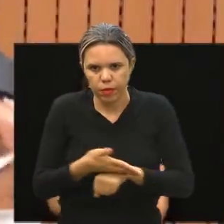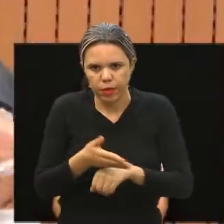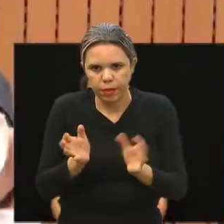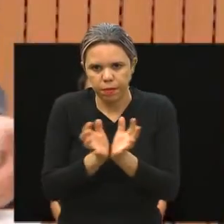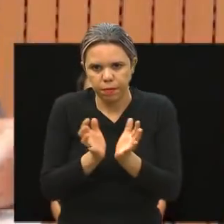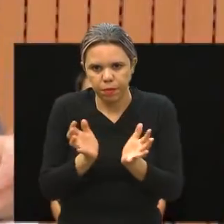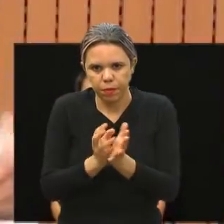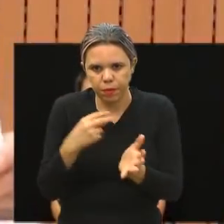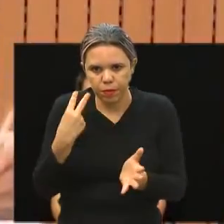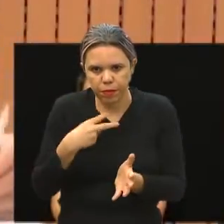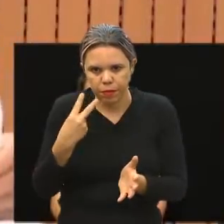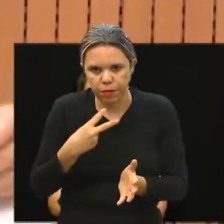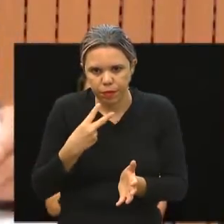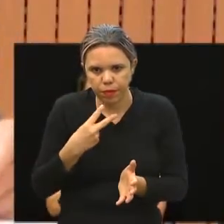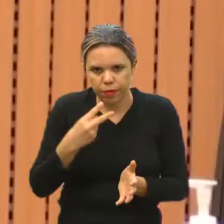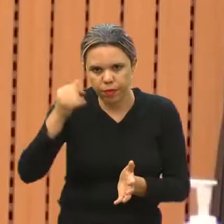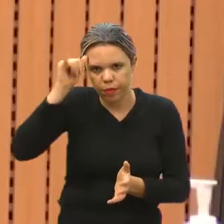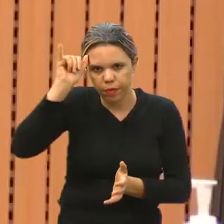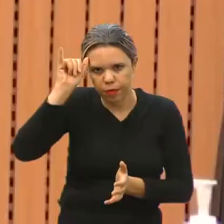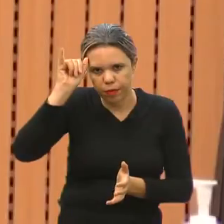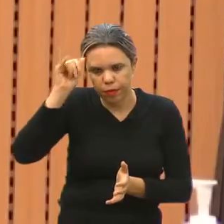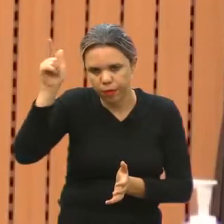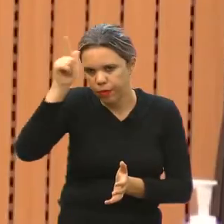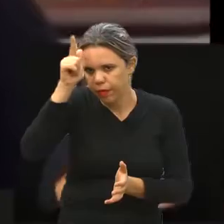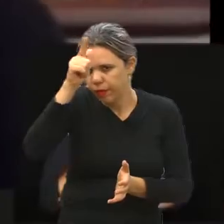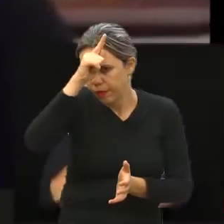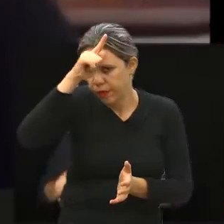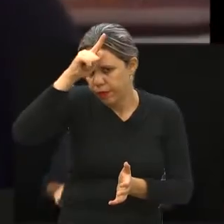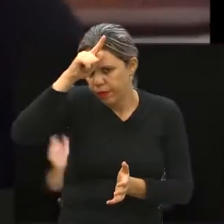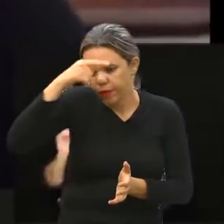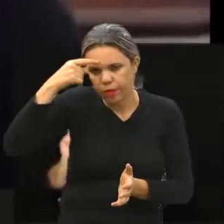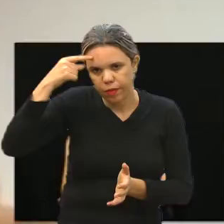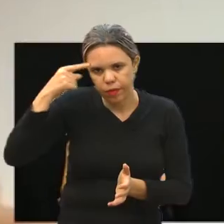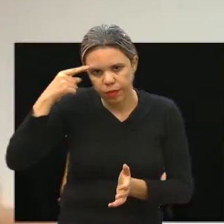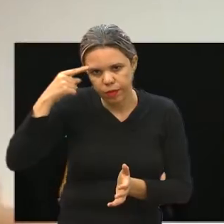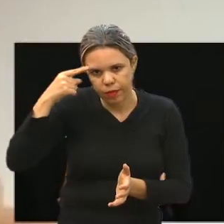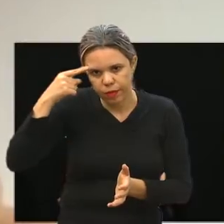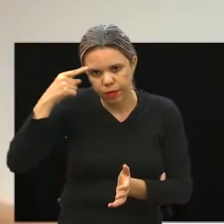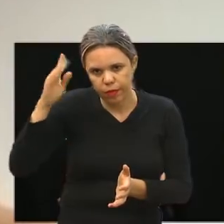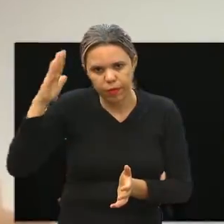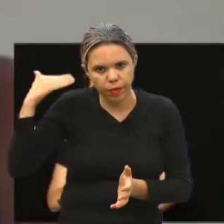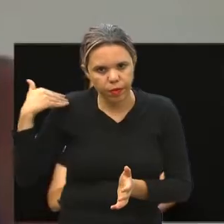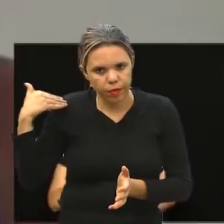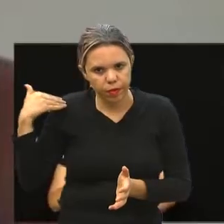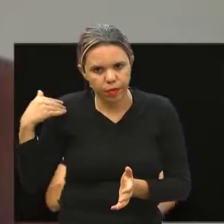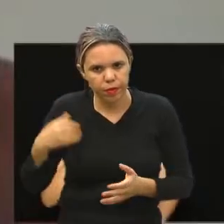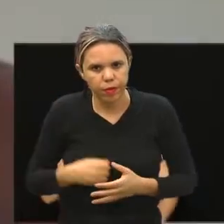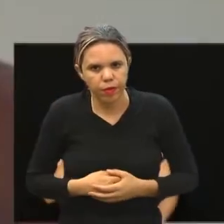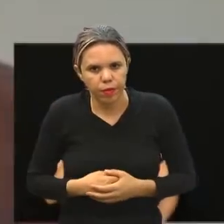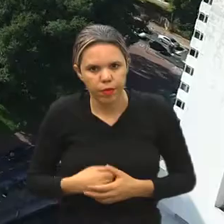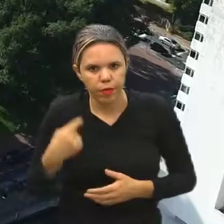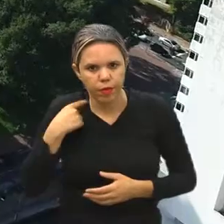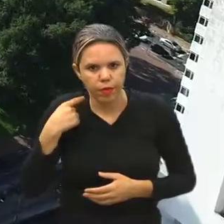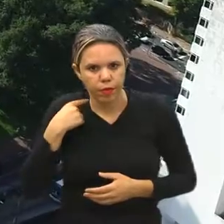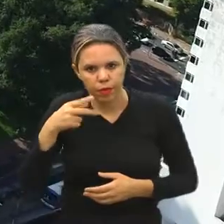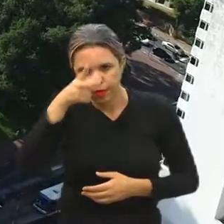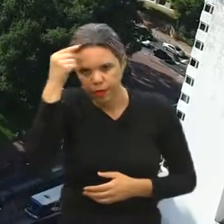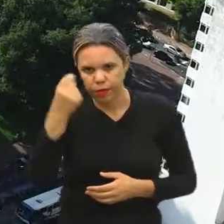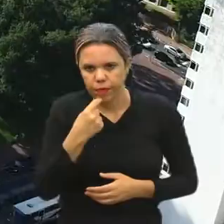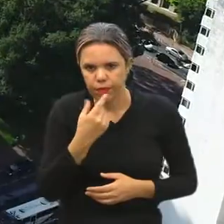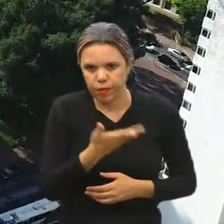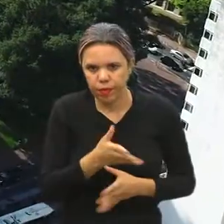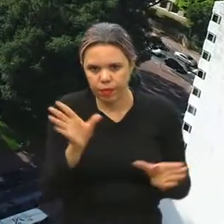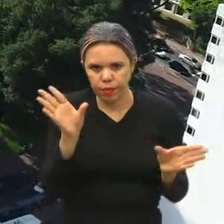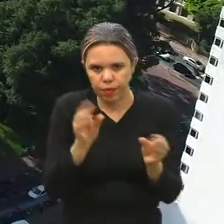Fazem parte da comissão os vereadores Paulo Búfalo, Gustavo Peta, Paola Miguel e Débora Palermo. Em maio, a